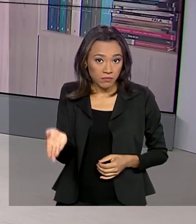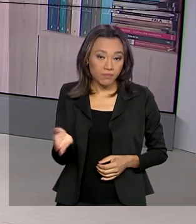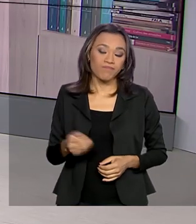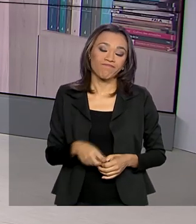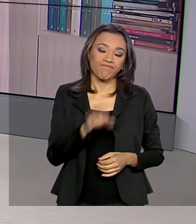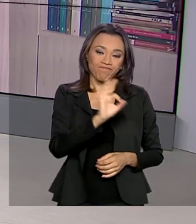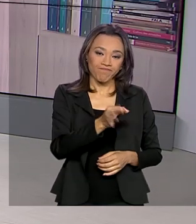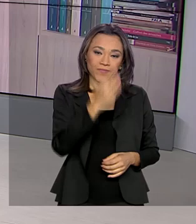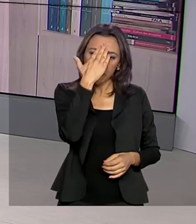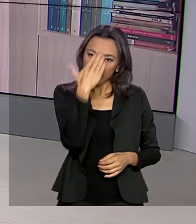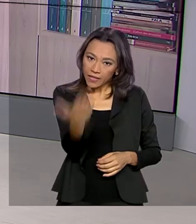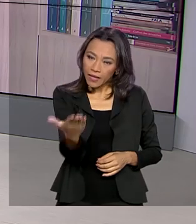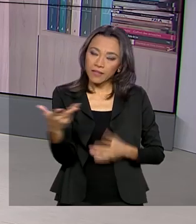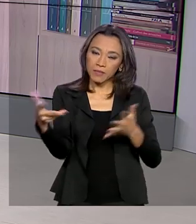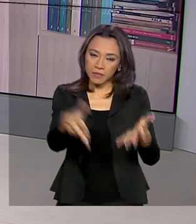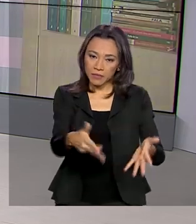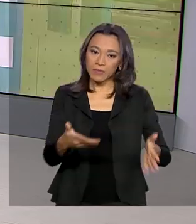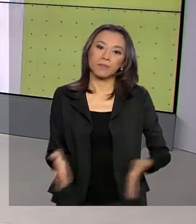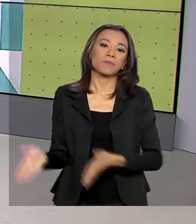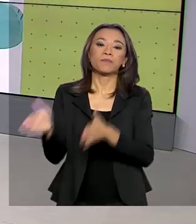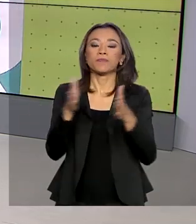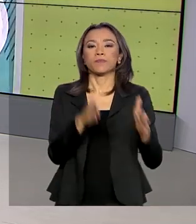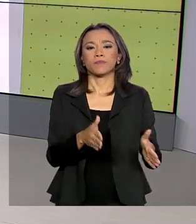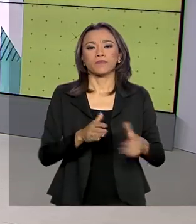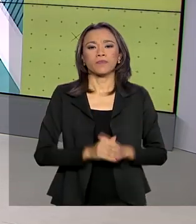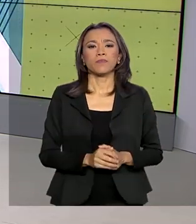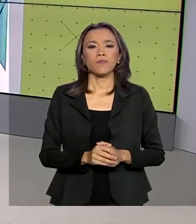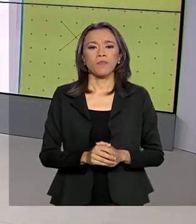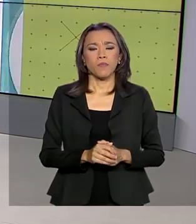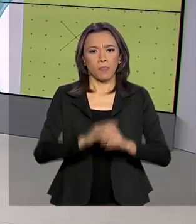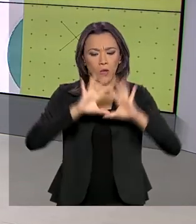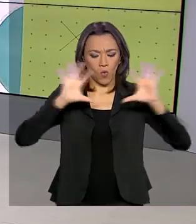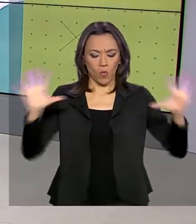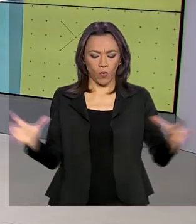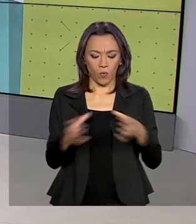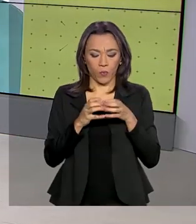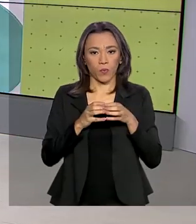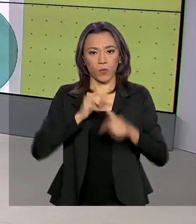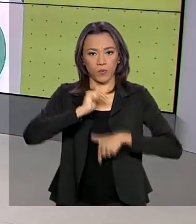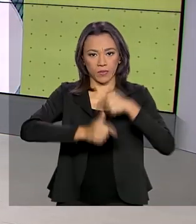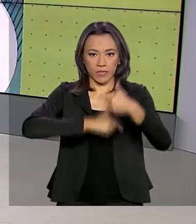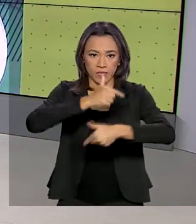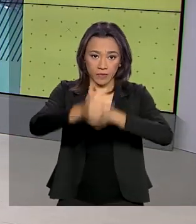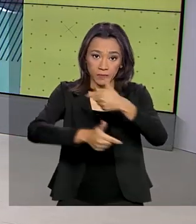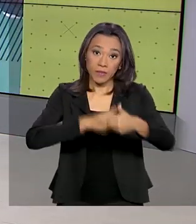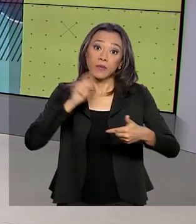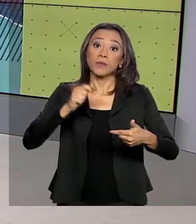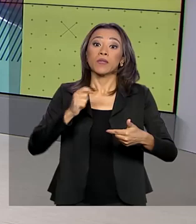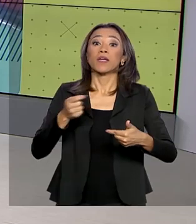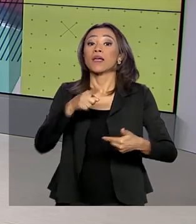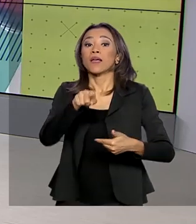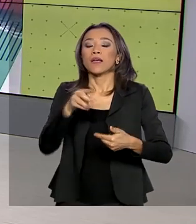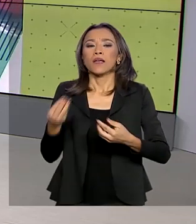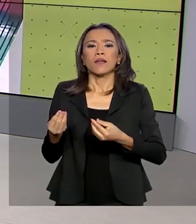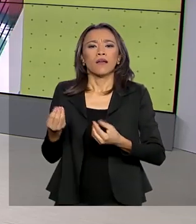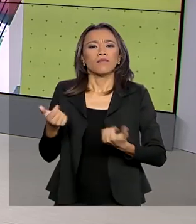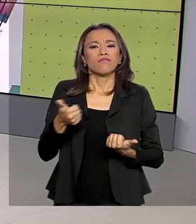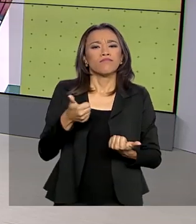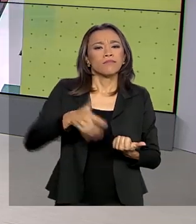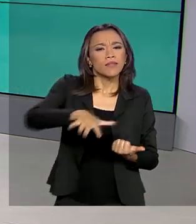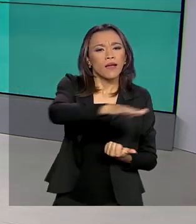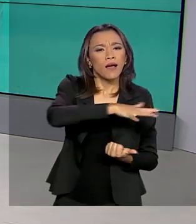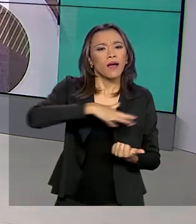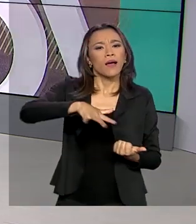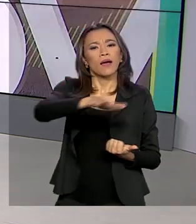pela sua participação aqui com a gente. Uma ação conjunta está viabilizando a doação do setor sucro energético